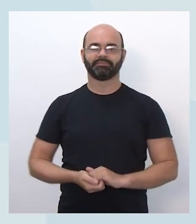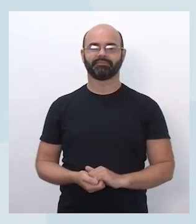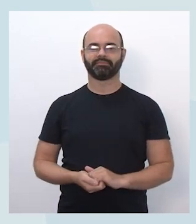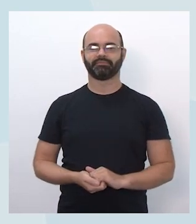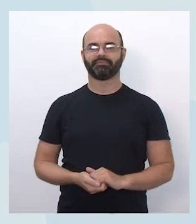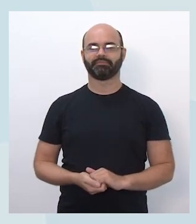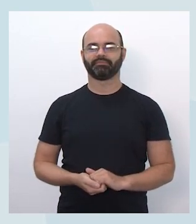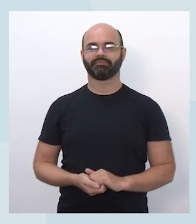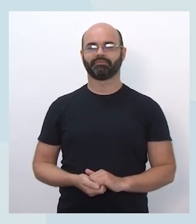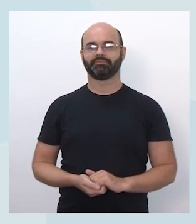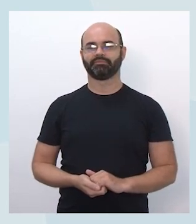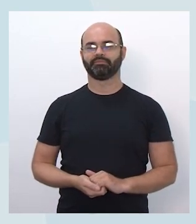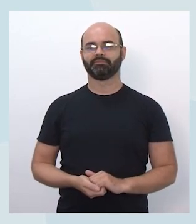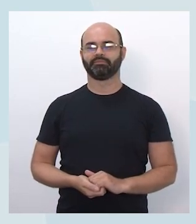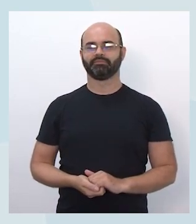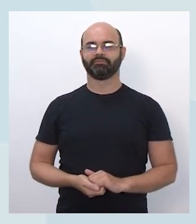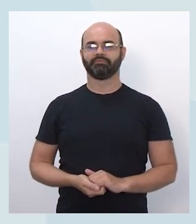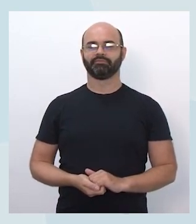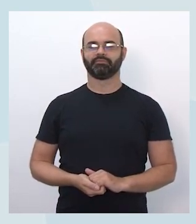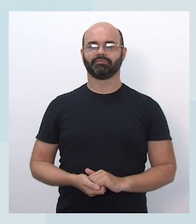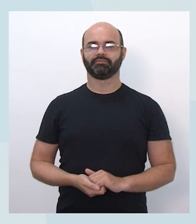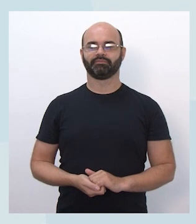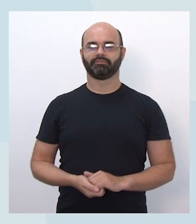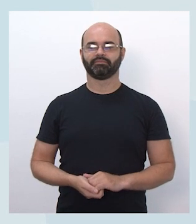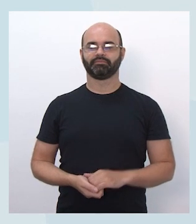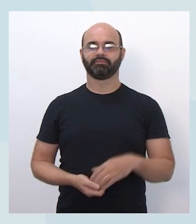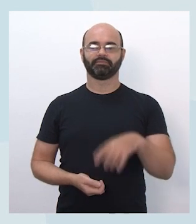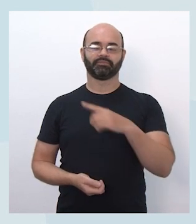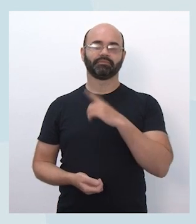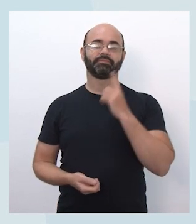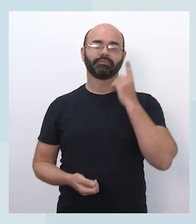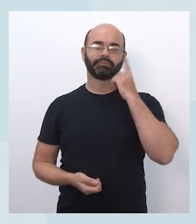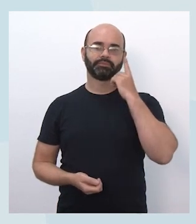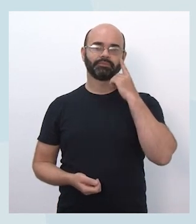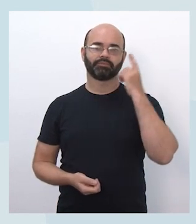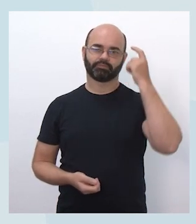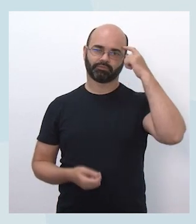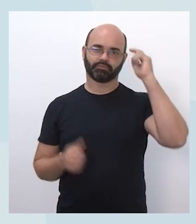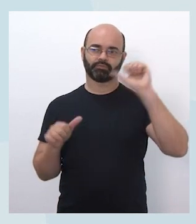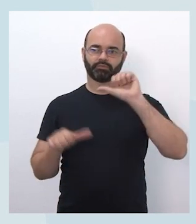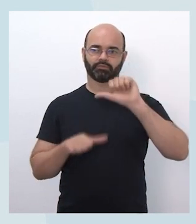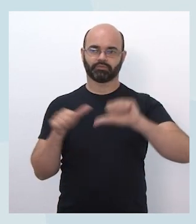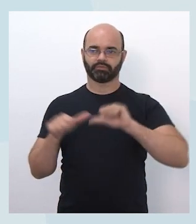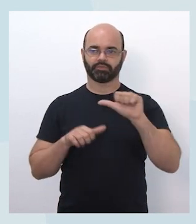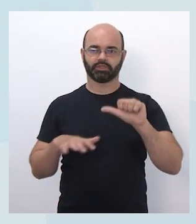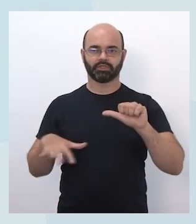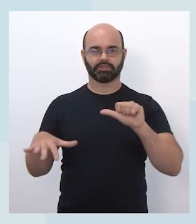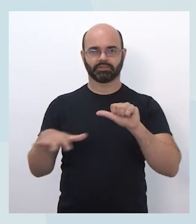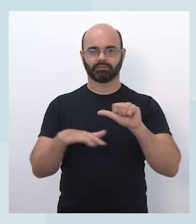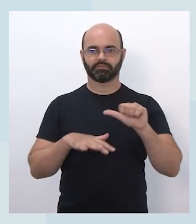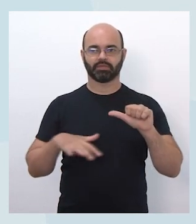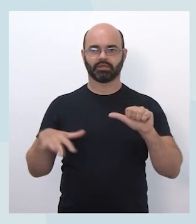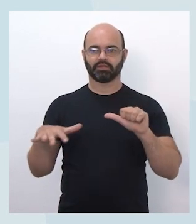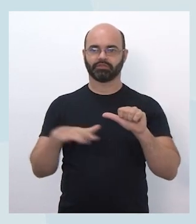Aqui a gente tem fazendo espaço para mudança, que é focado mais em STEM,